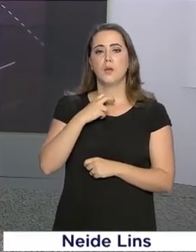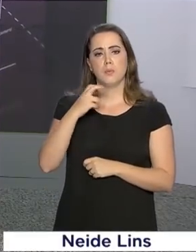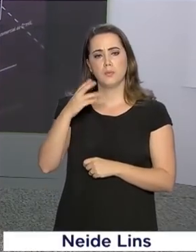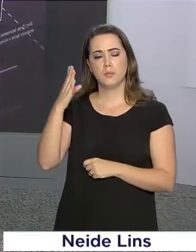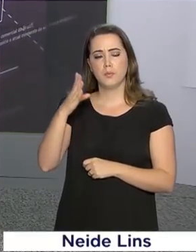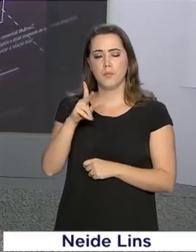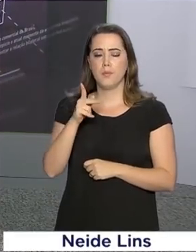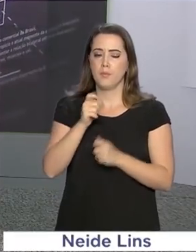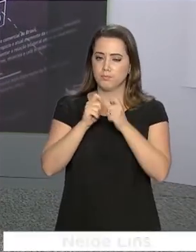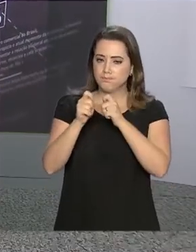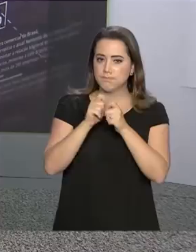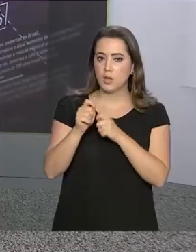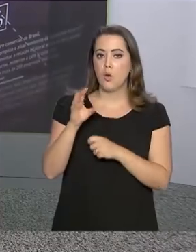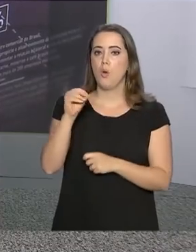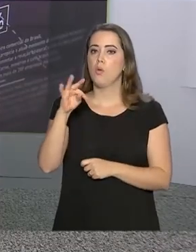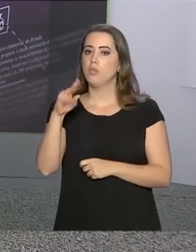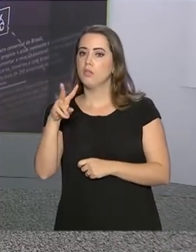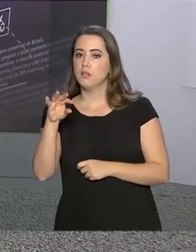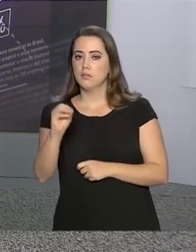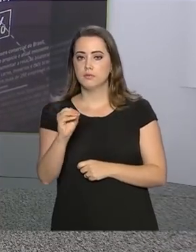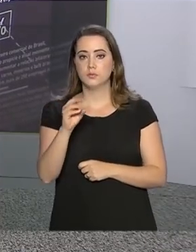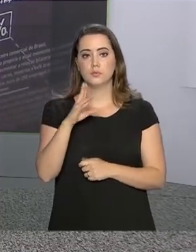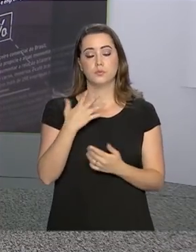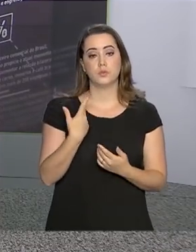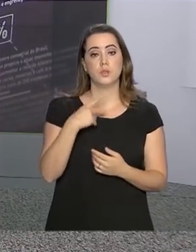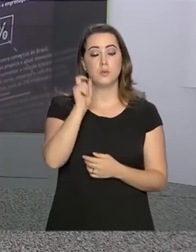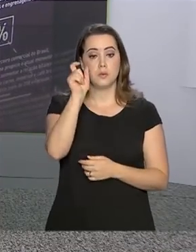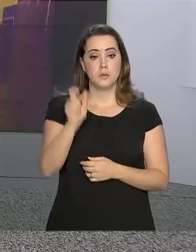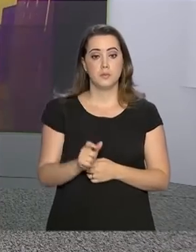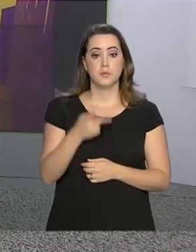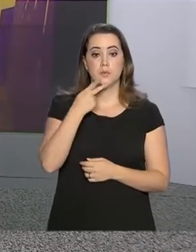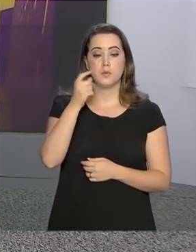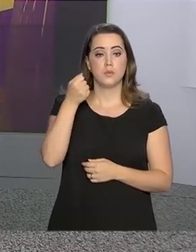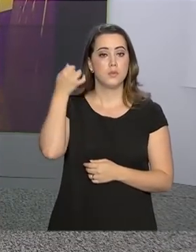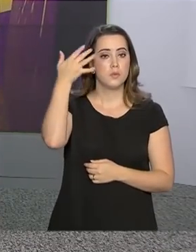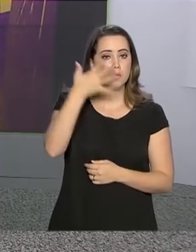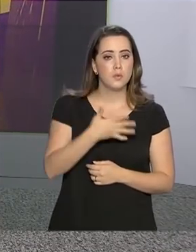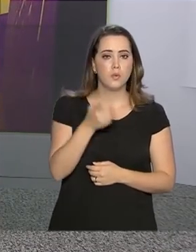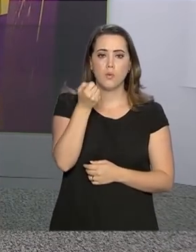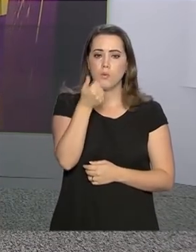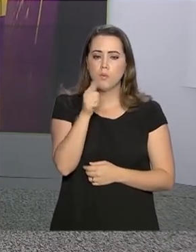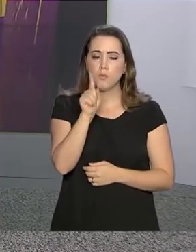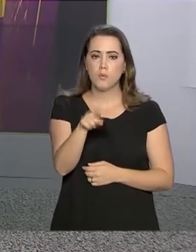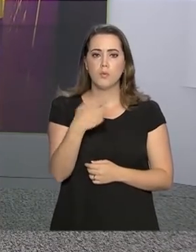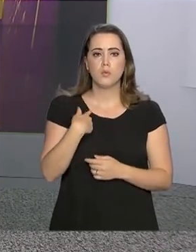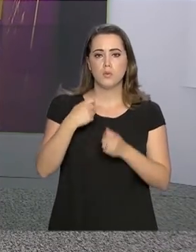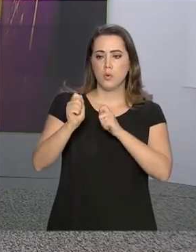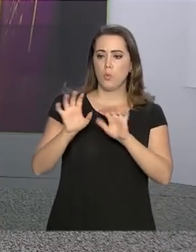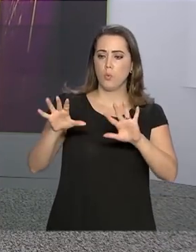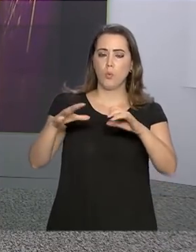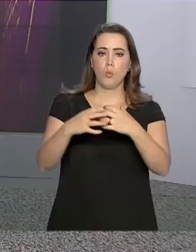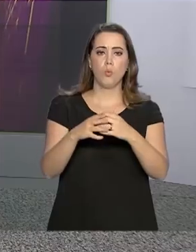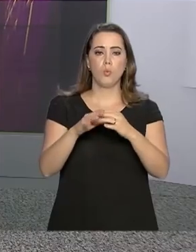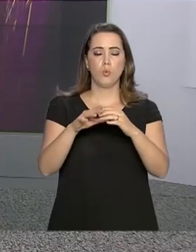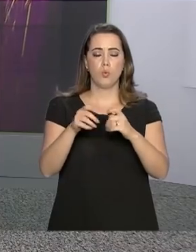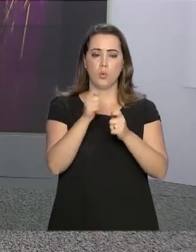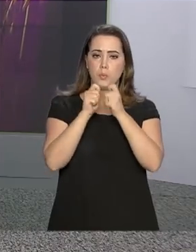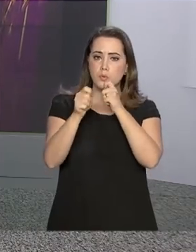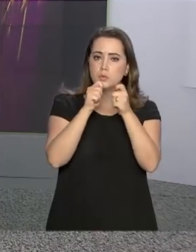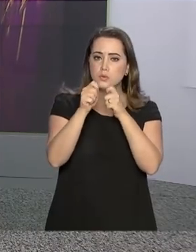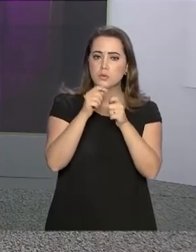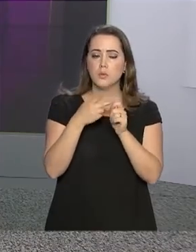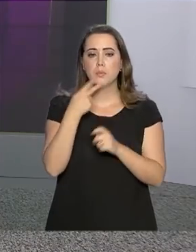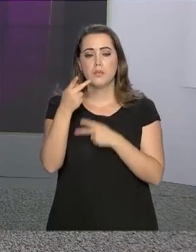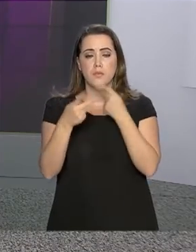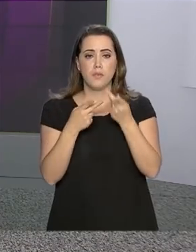República, Otávio Rego Barros. O porta-voz vai conversar daqui a pouco com jornalistas para falar um